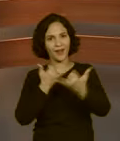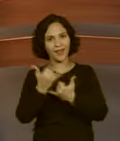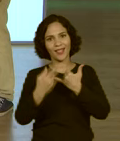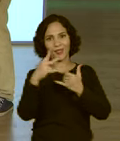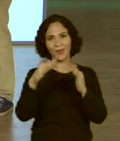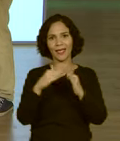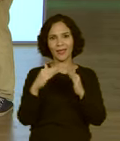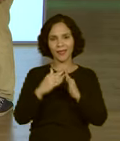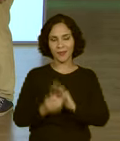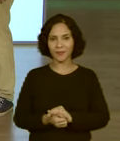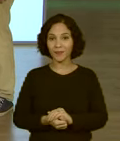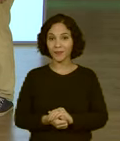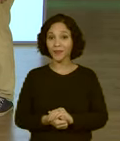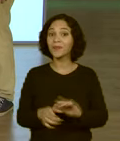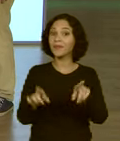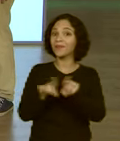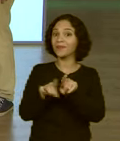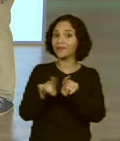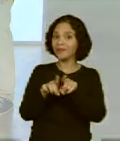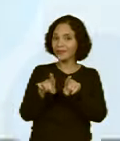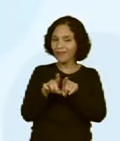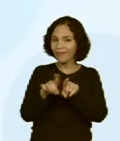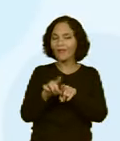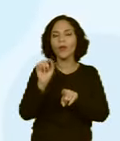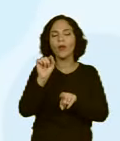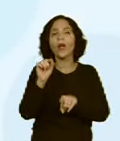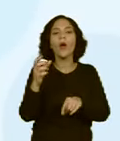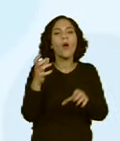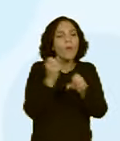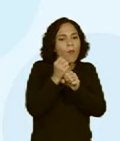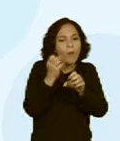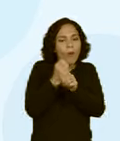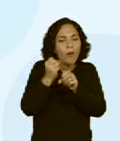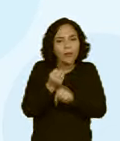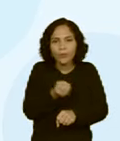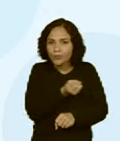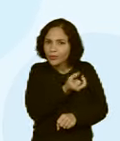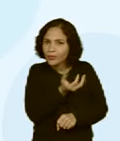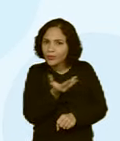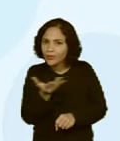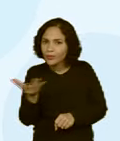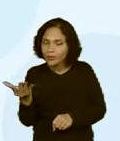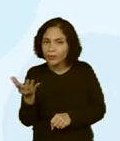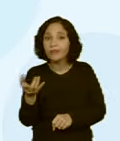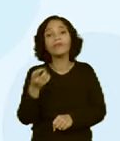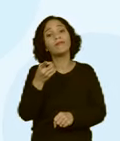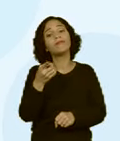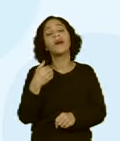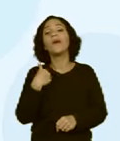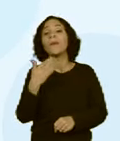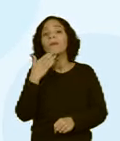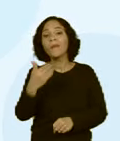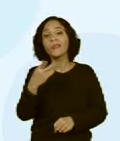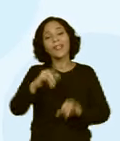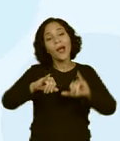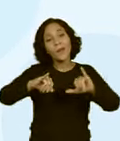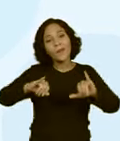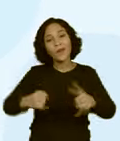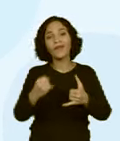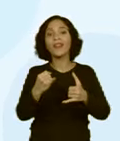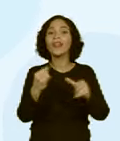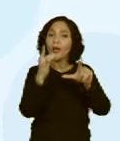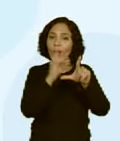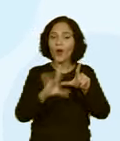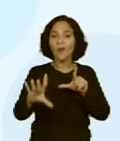em casa. E depois você vai contar os pontos e nós pedimos para você compartilhar, então, com a